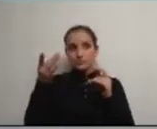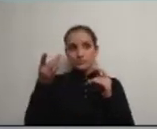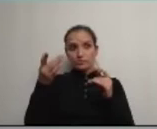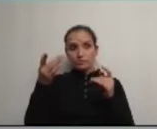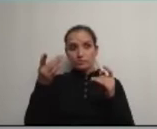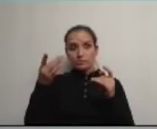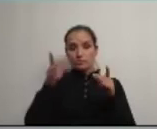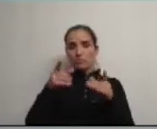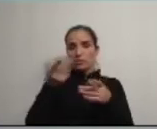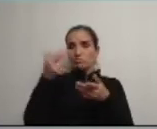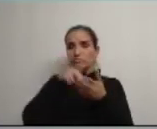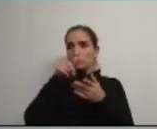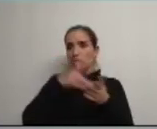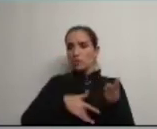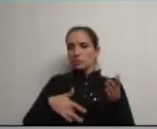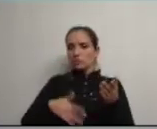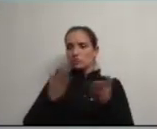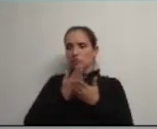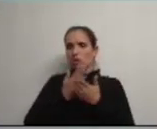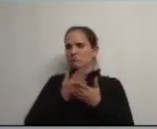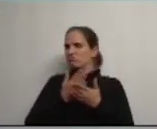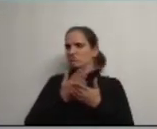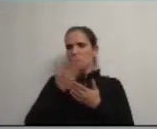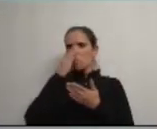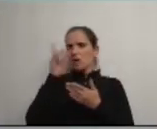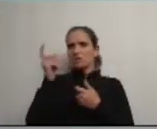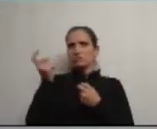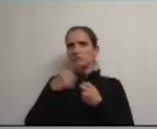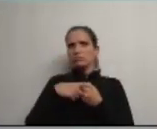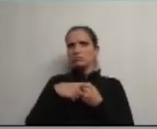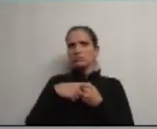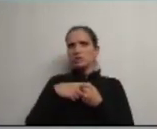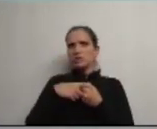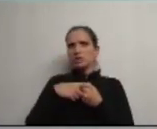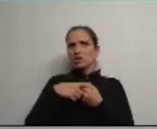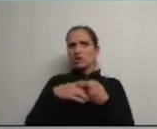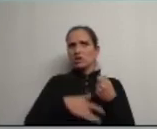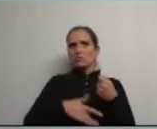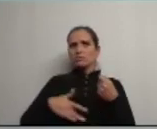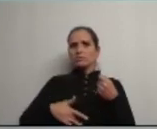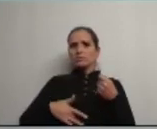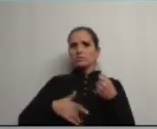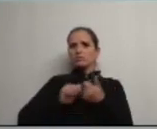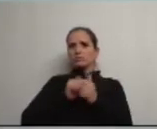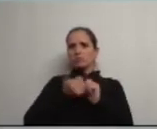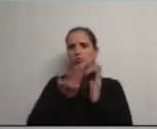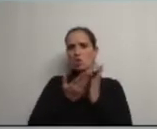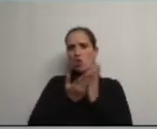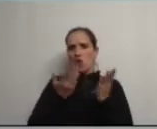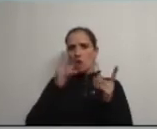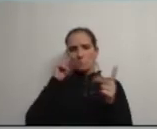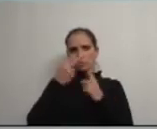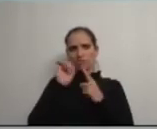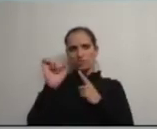muito de todo este trabalho nos diretores da escola isso não me parece a municipalização mas sim a diretorização da escola segundo a sua